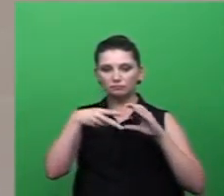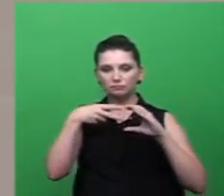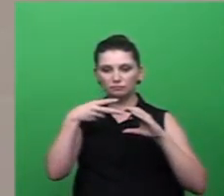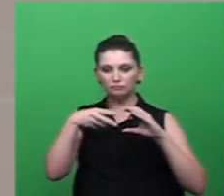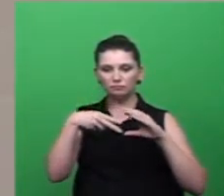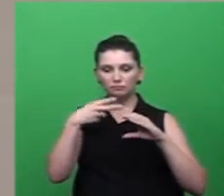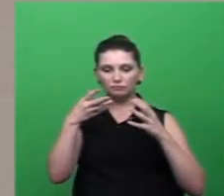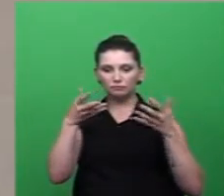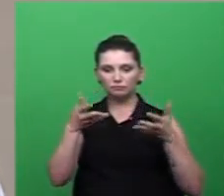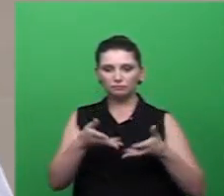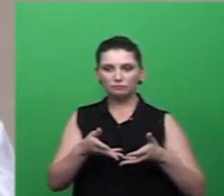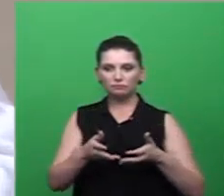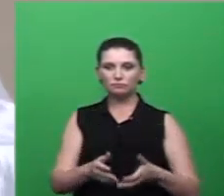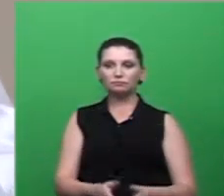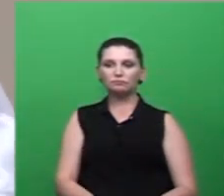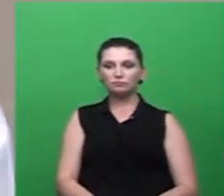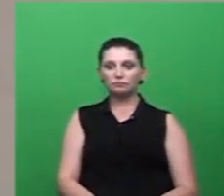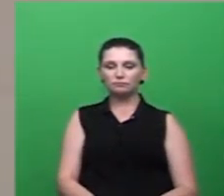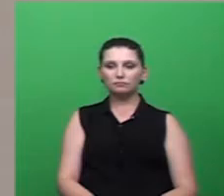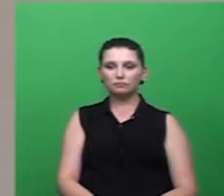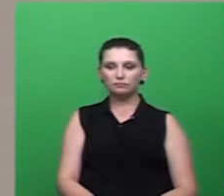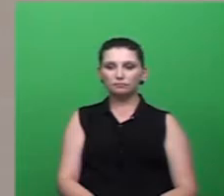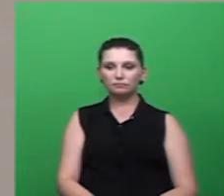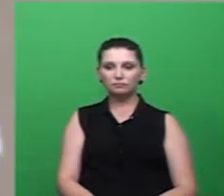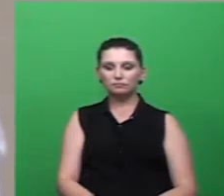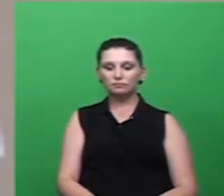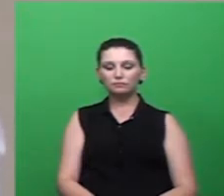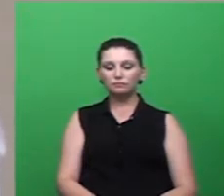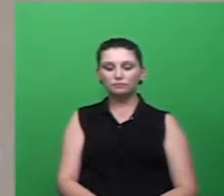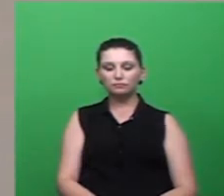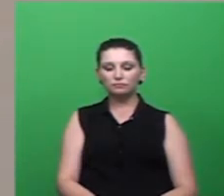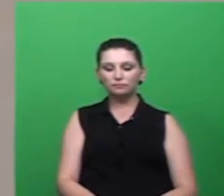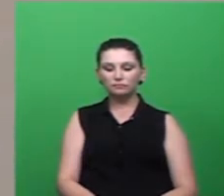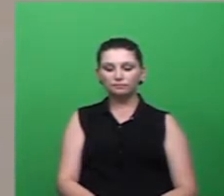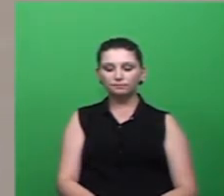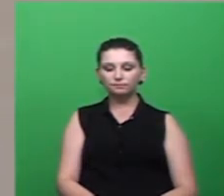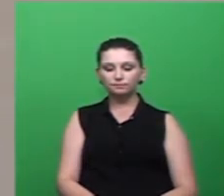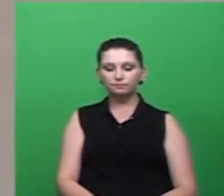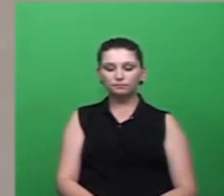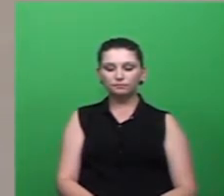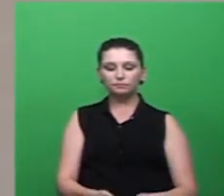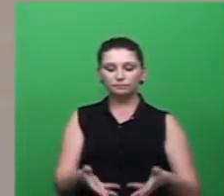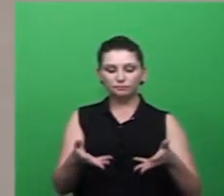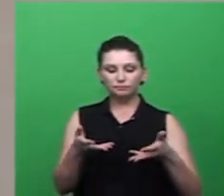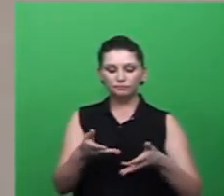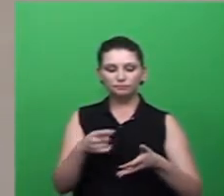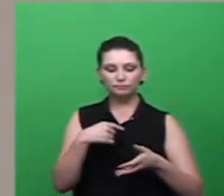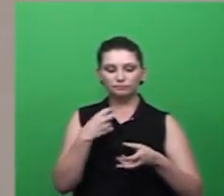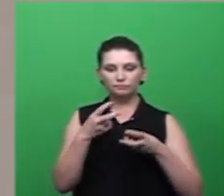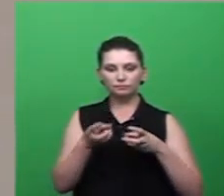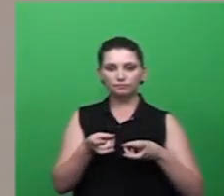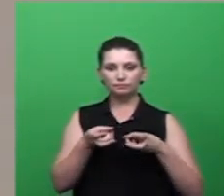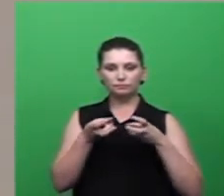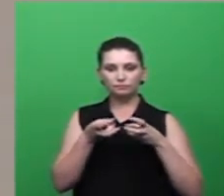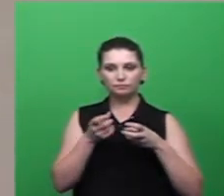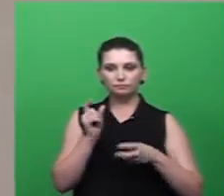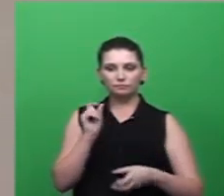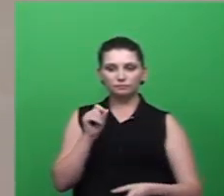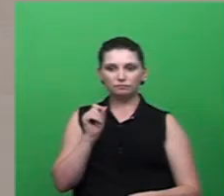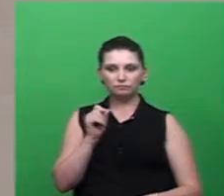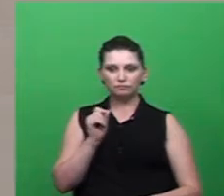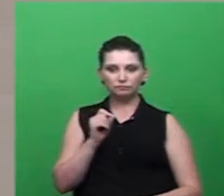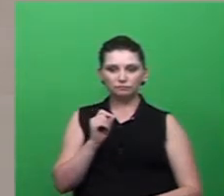analisando de perto a situação e vendo a necessidade nós protocolamos nessa